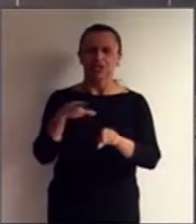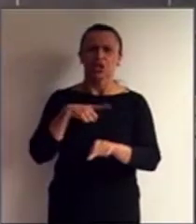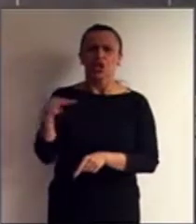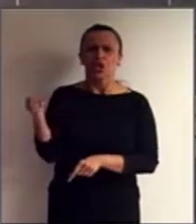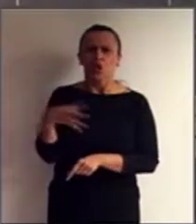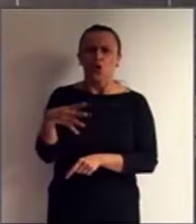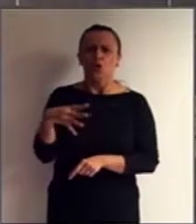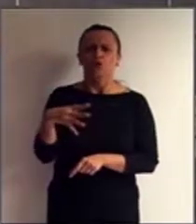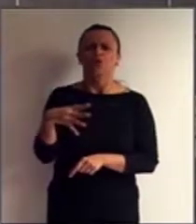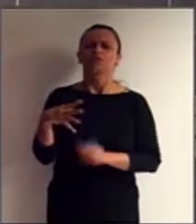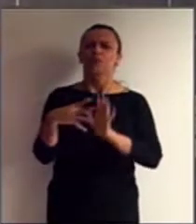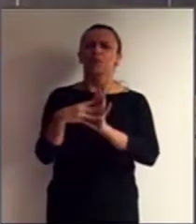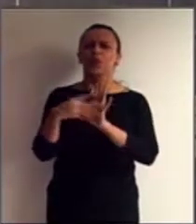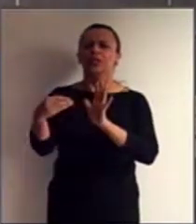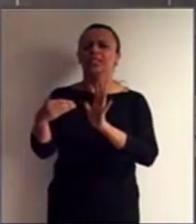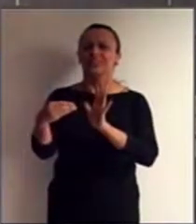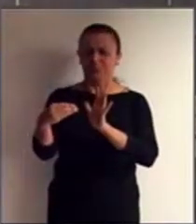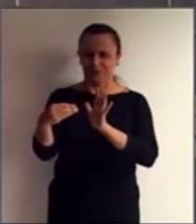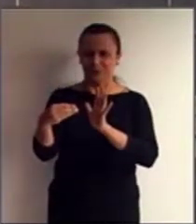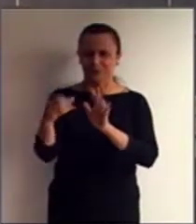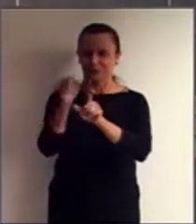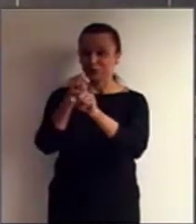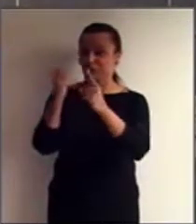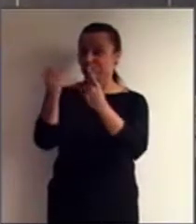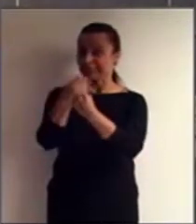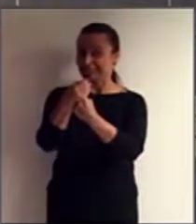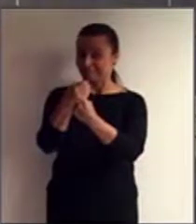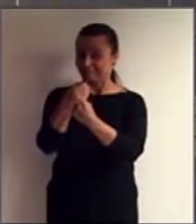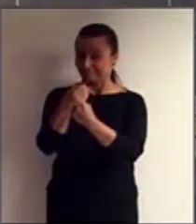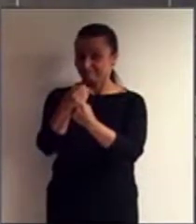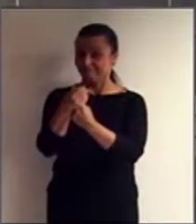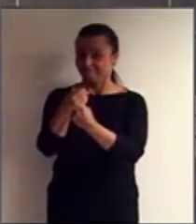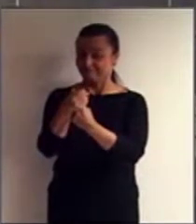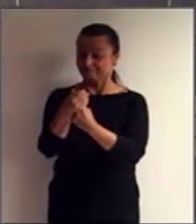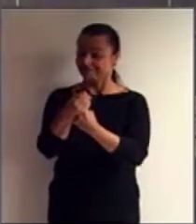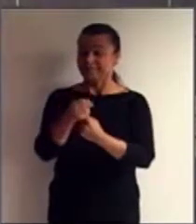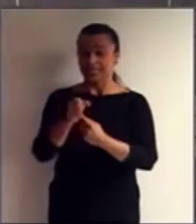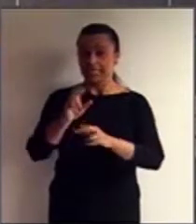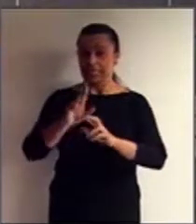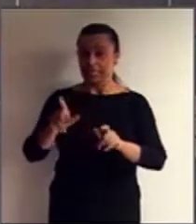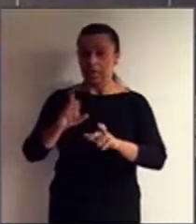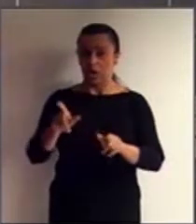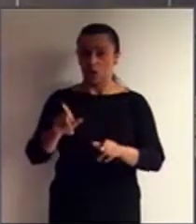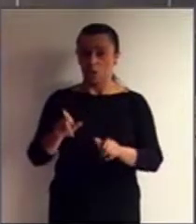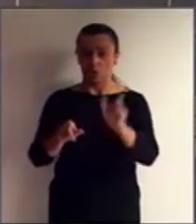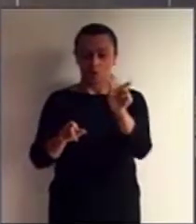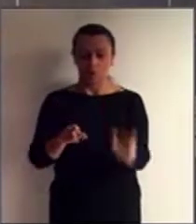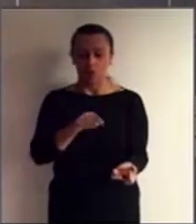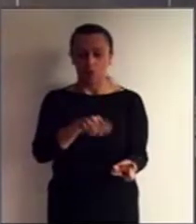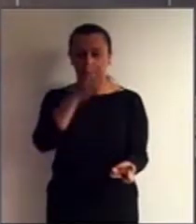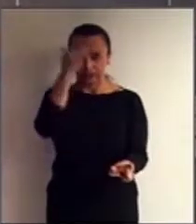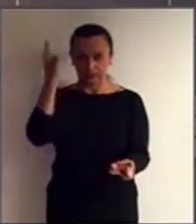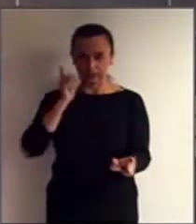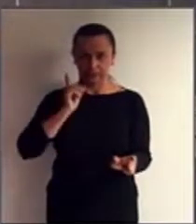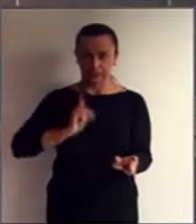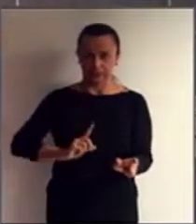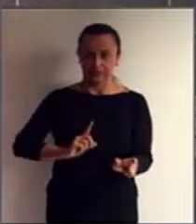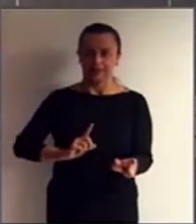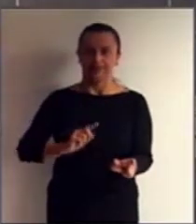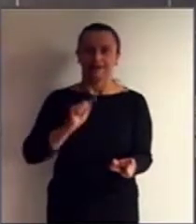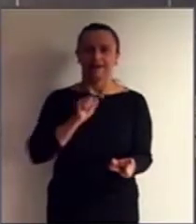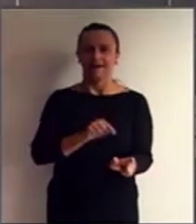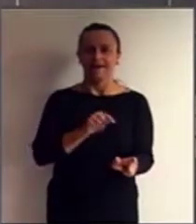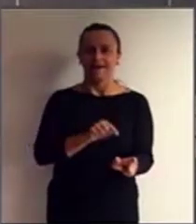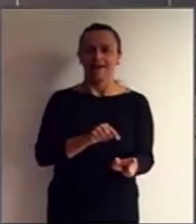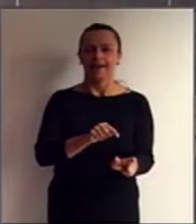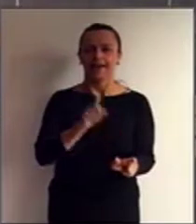social, ressalte-se, não coloca a pessoa com deficiência como a